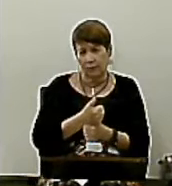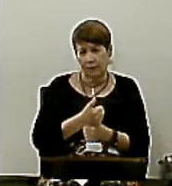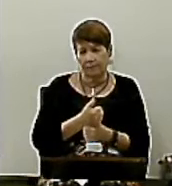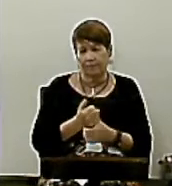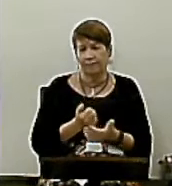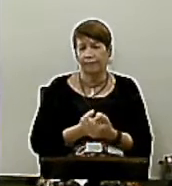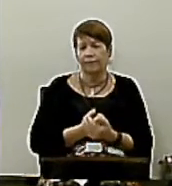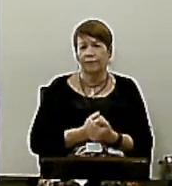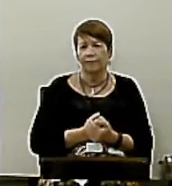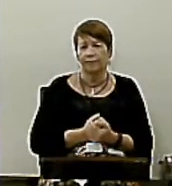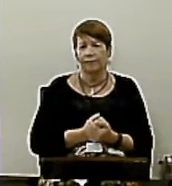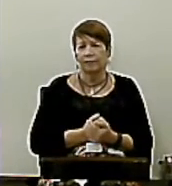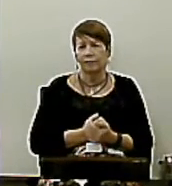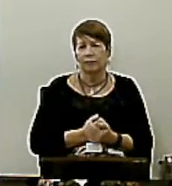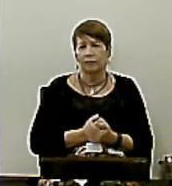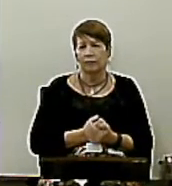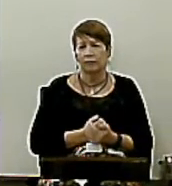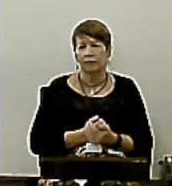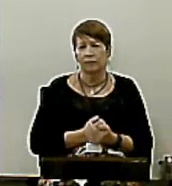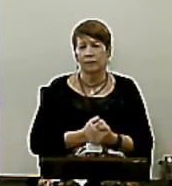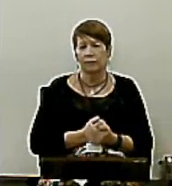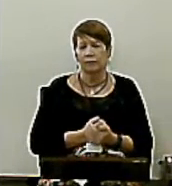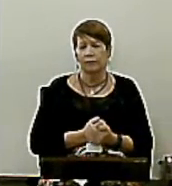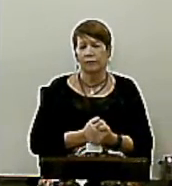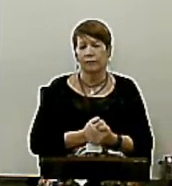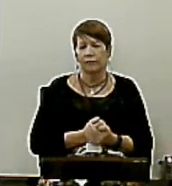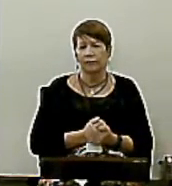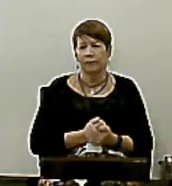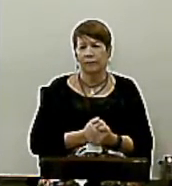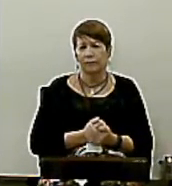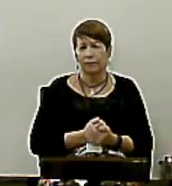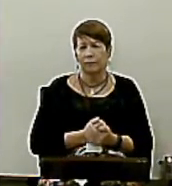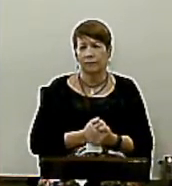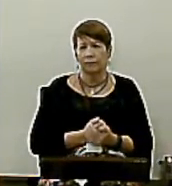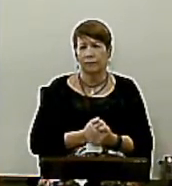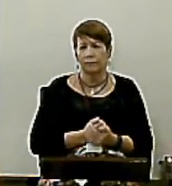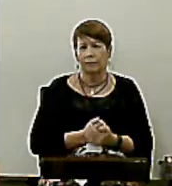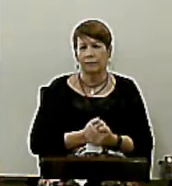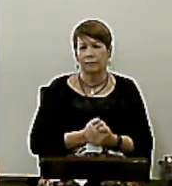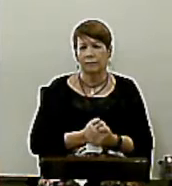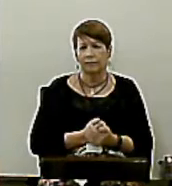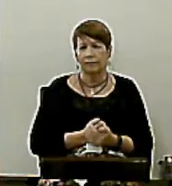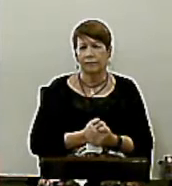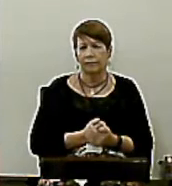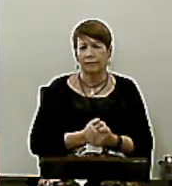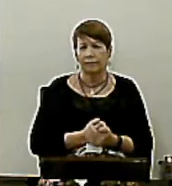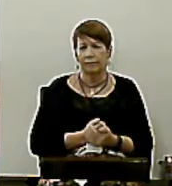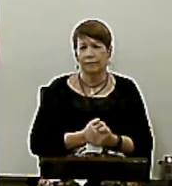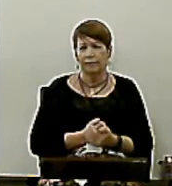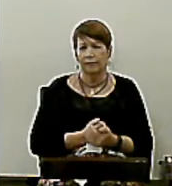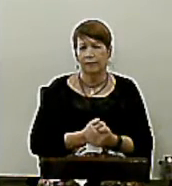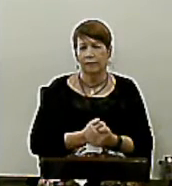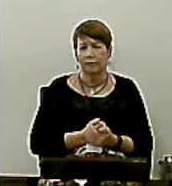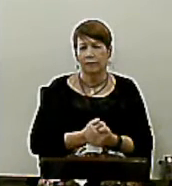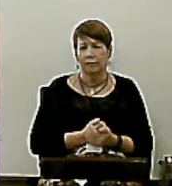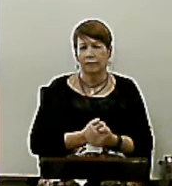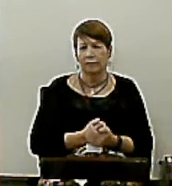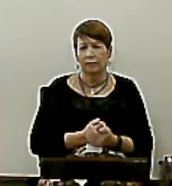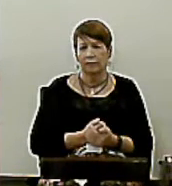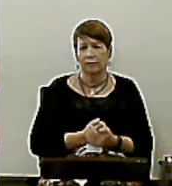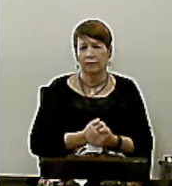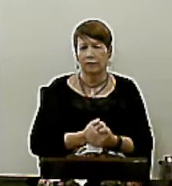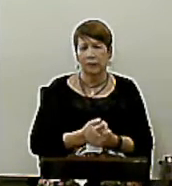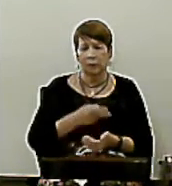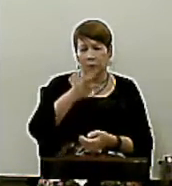Perde Nas competições Que ele cria Para a igreja Quem não coopera Quem prefere Fazer